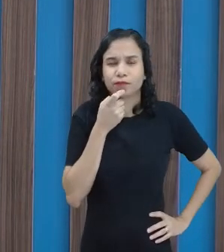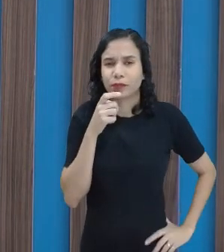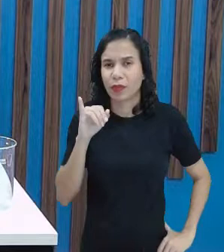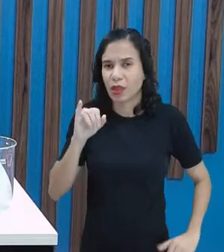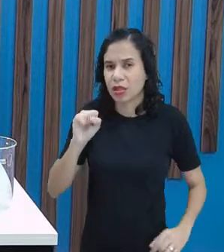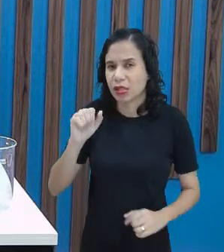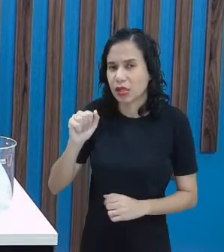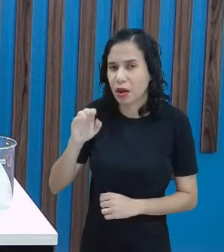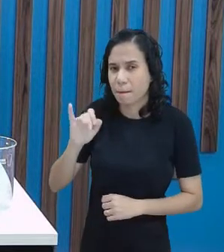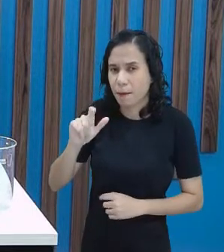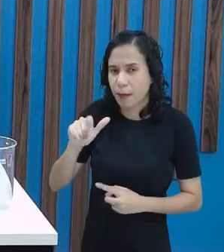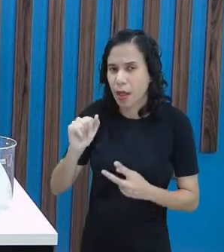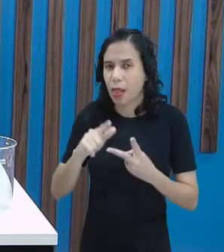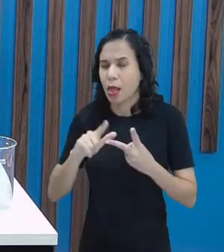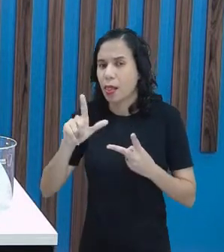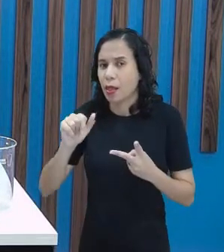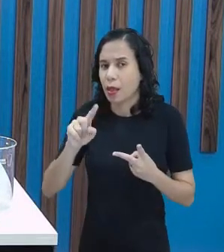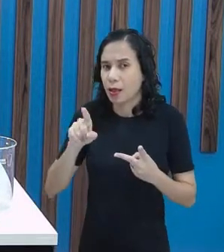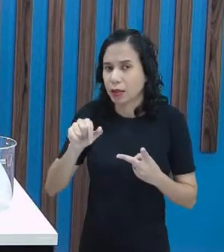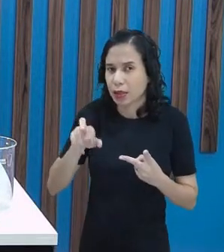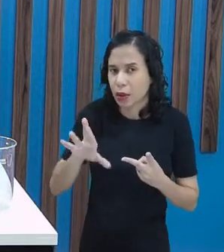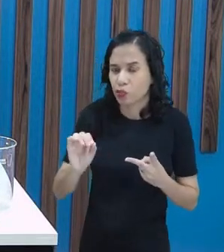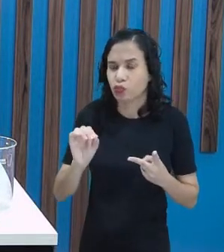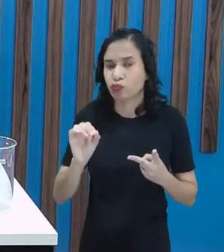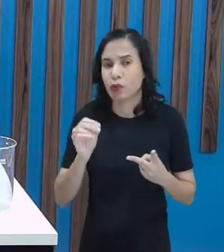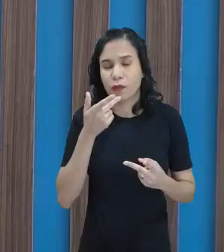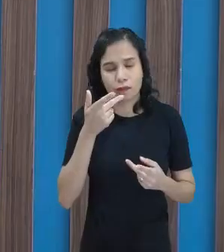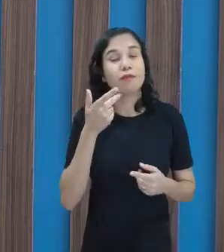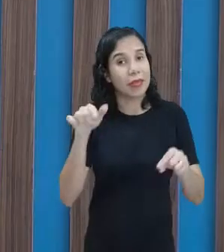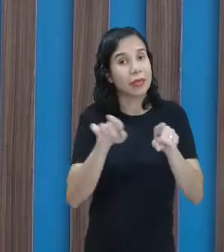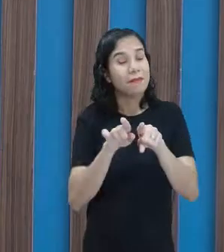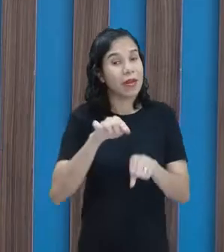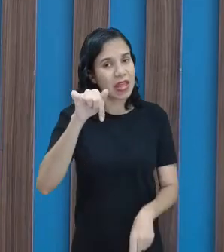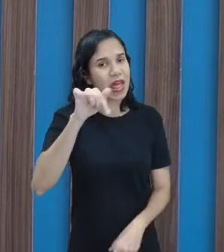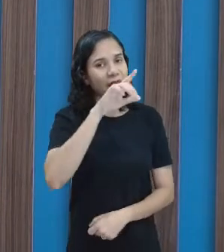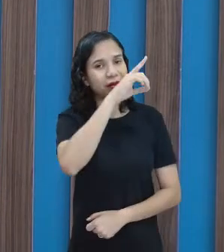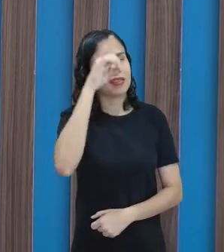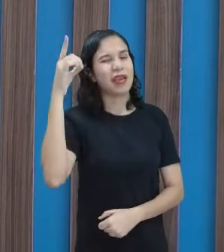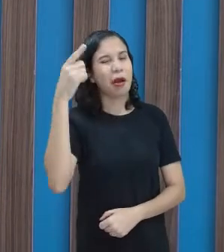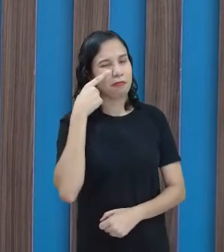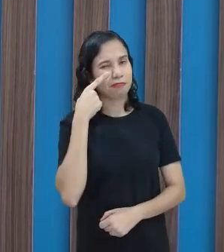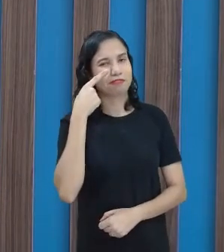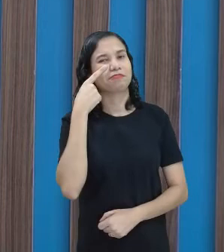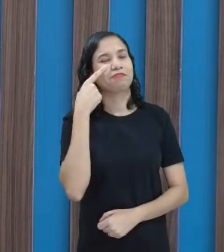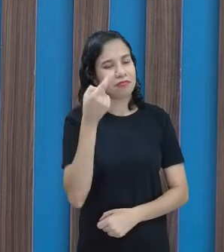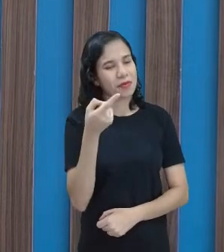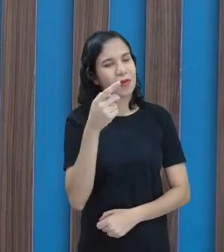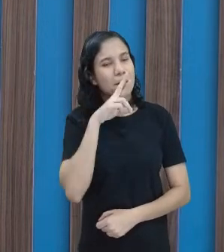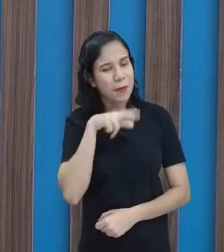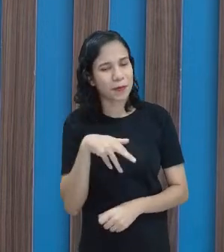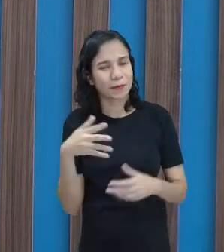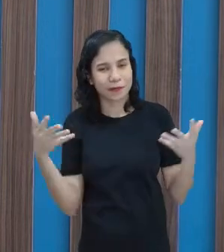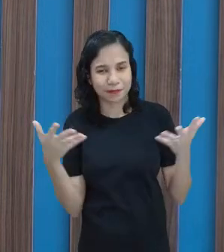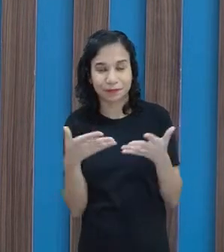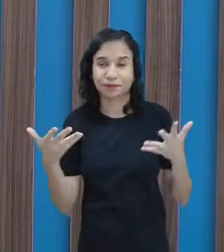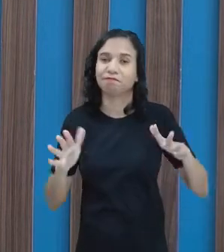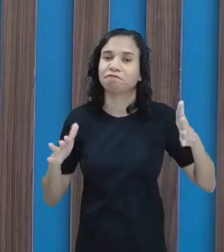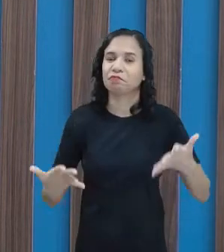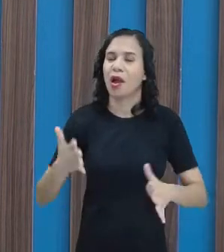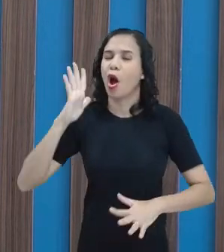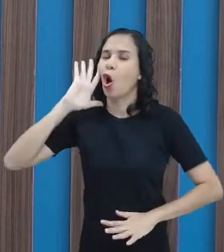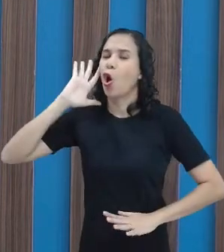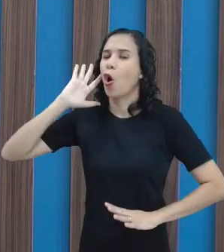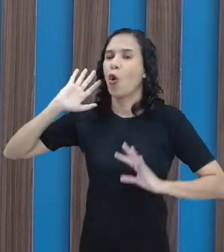Isabela, Lázaro. Se hoje é 24... Sete dias também. Sete dias também. Acabou de responder aqui. Estão muito